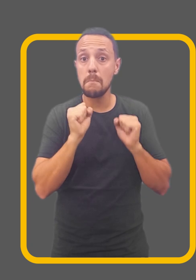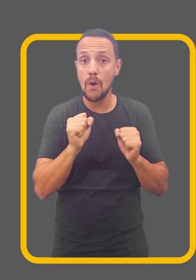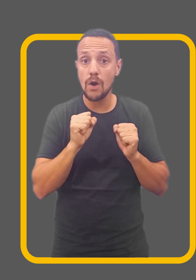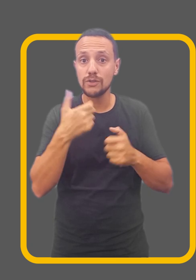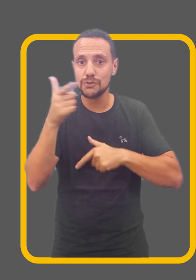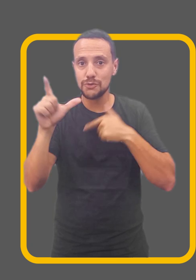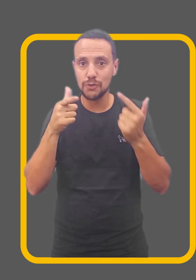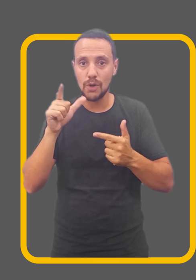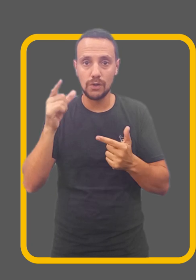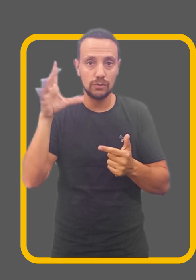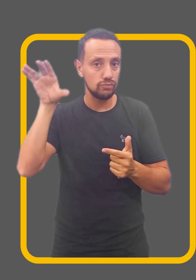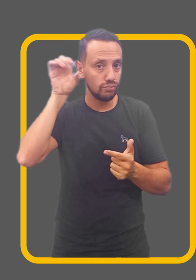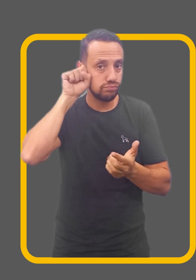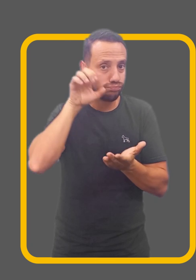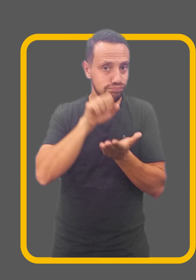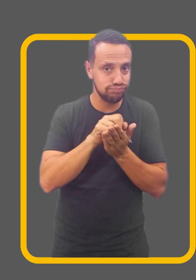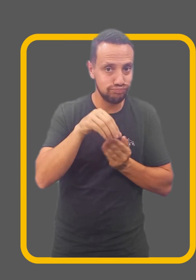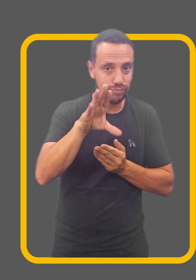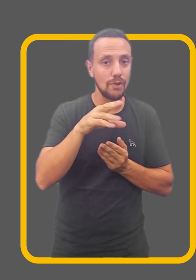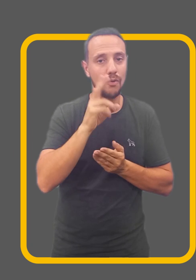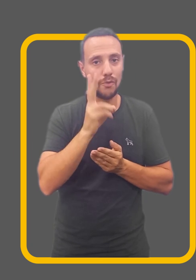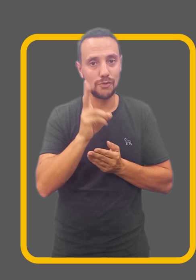acompanhar os próximos episódios.